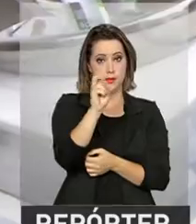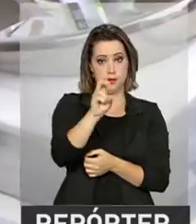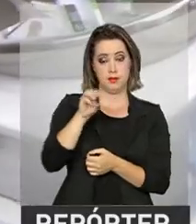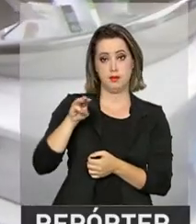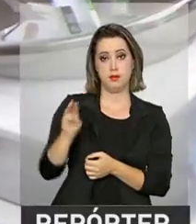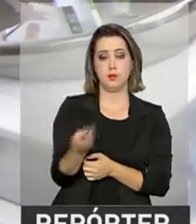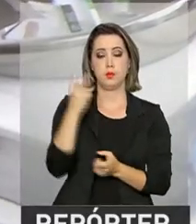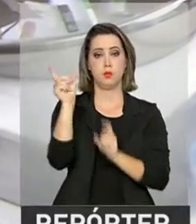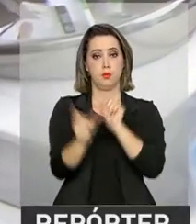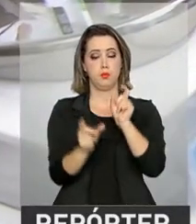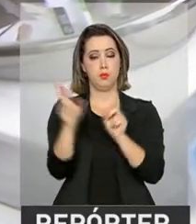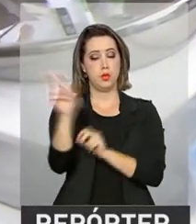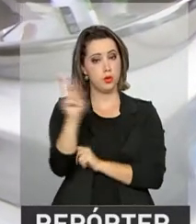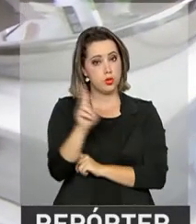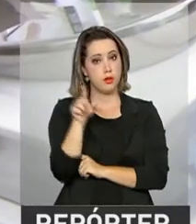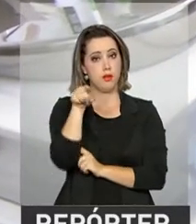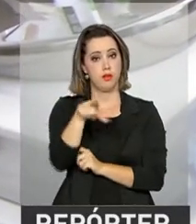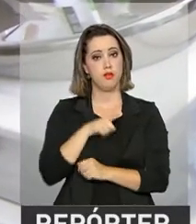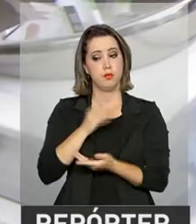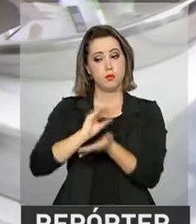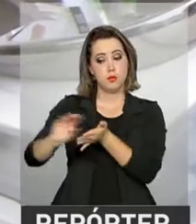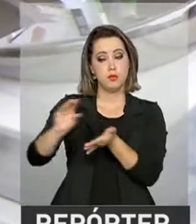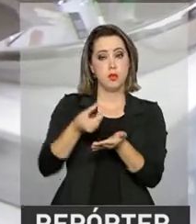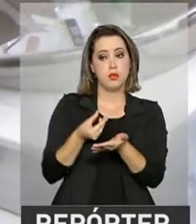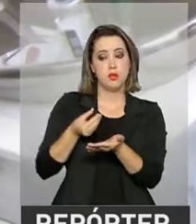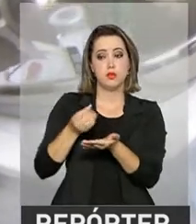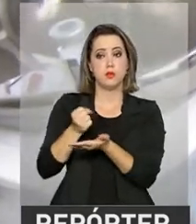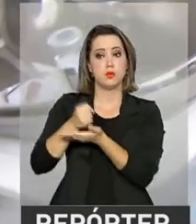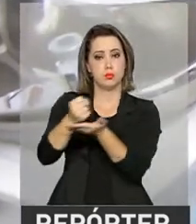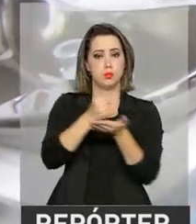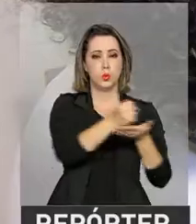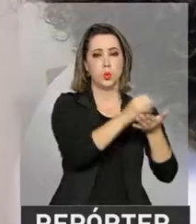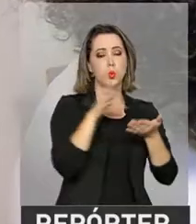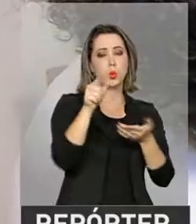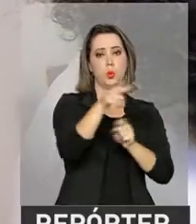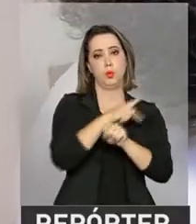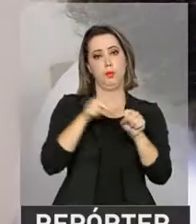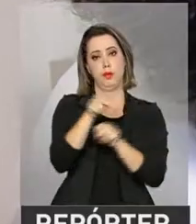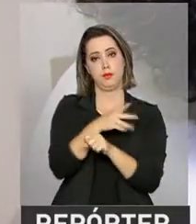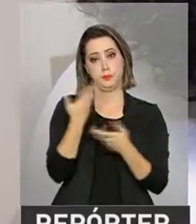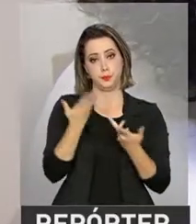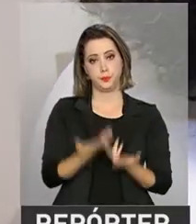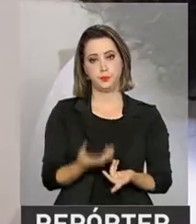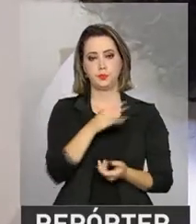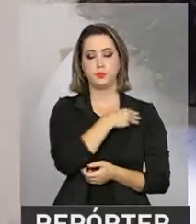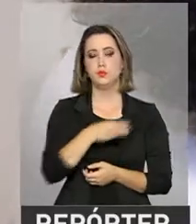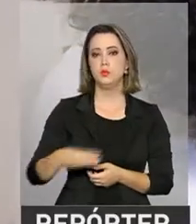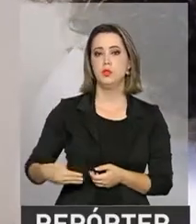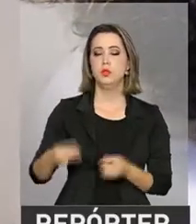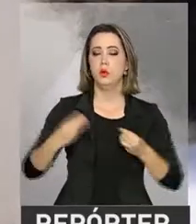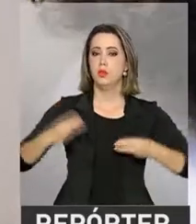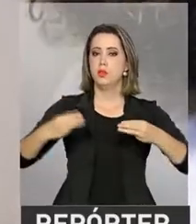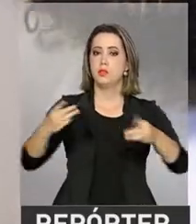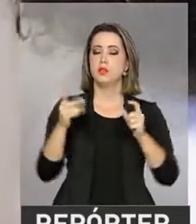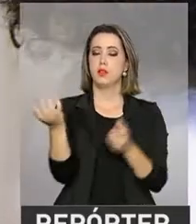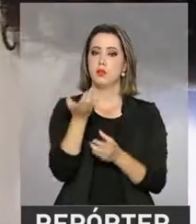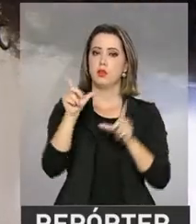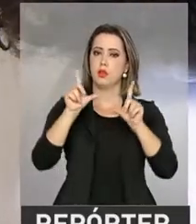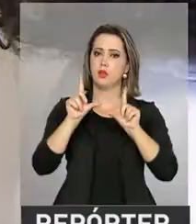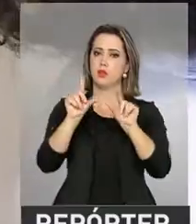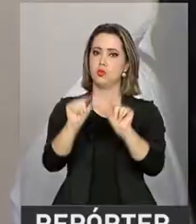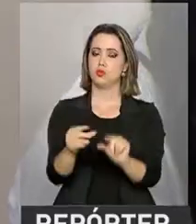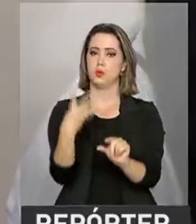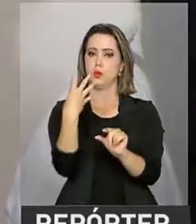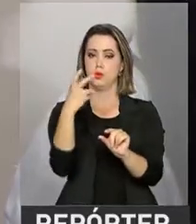reais. Elas vão ser distribuídas às unidades de saúde de todo o país. Com isso, o Ministério quer reduzir em até 45